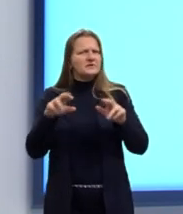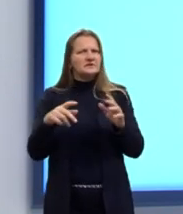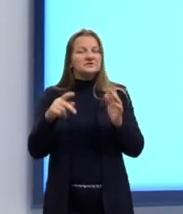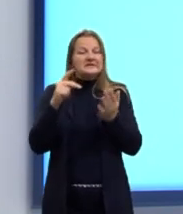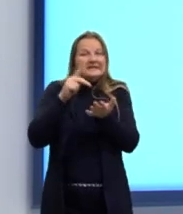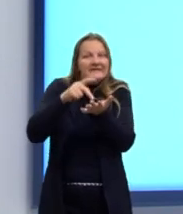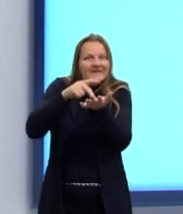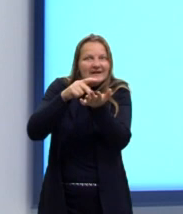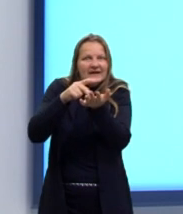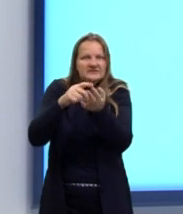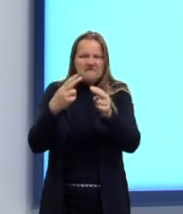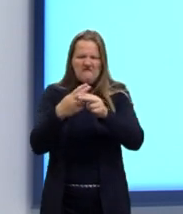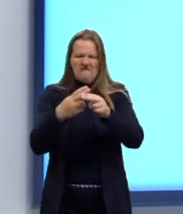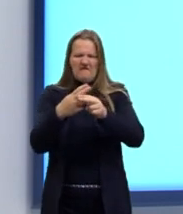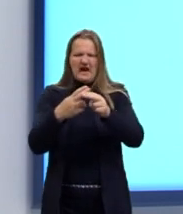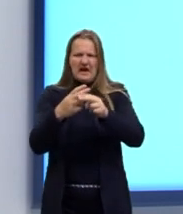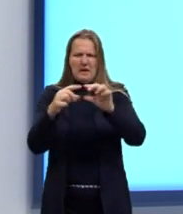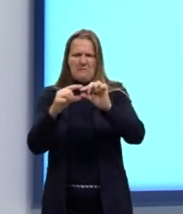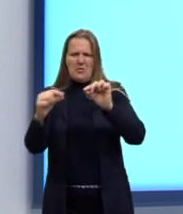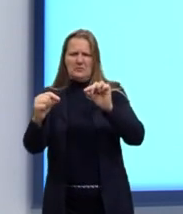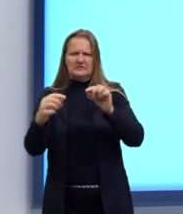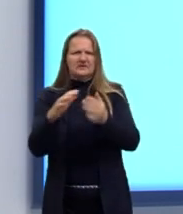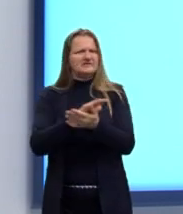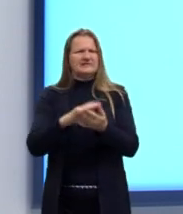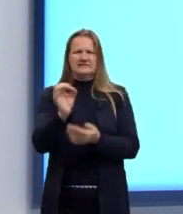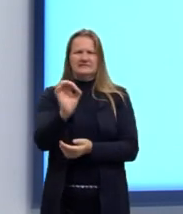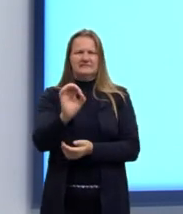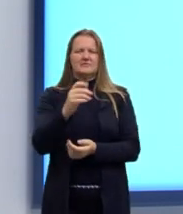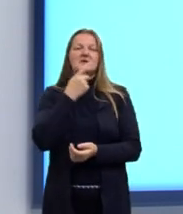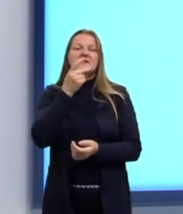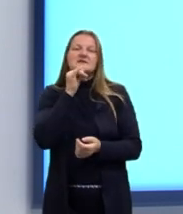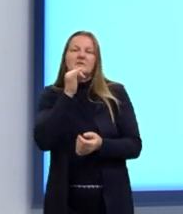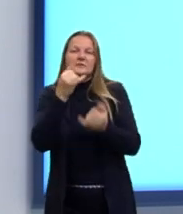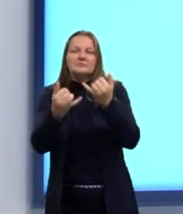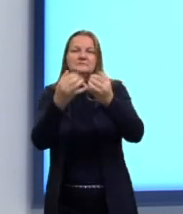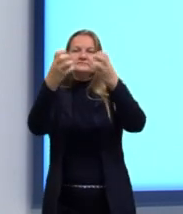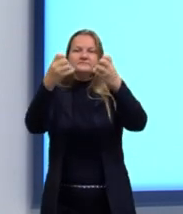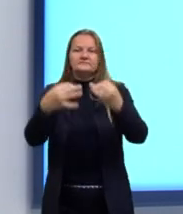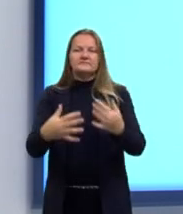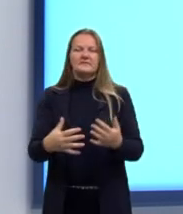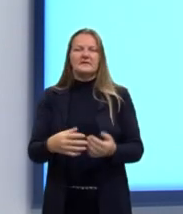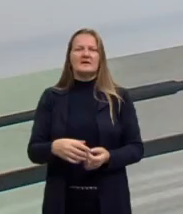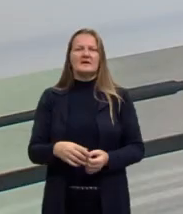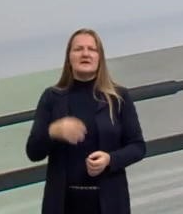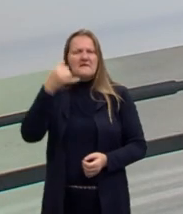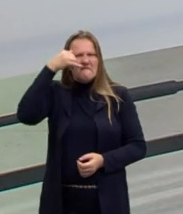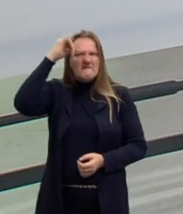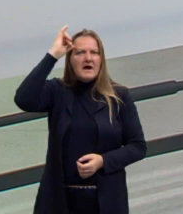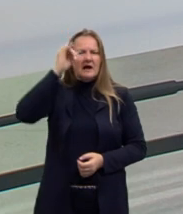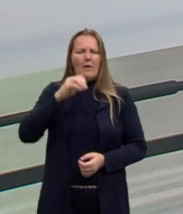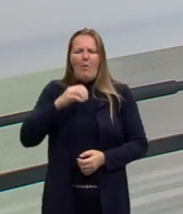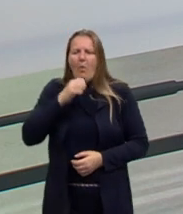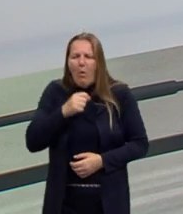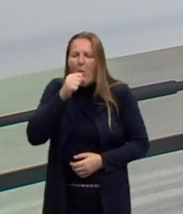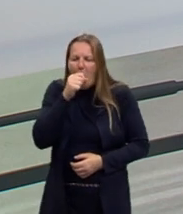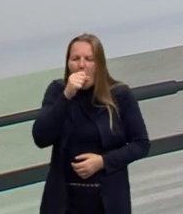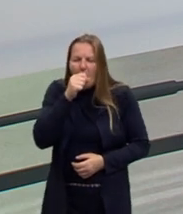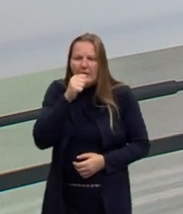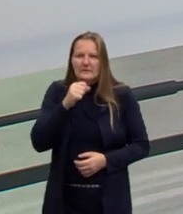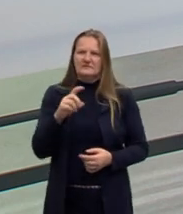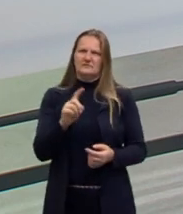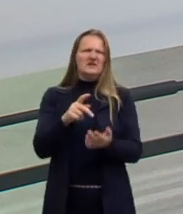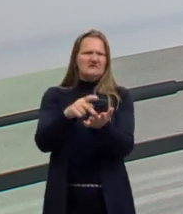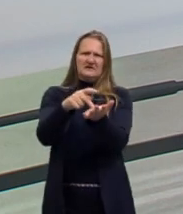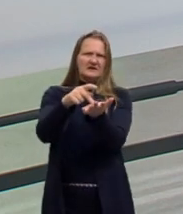significado. Ou seja, quando eu digo nem que a vaca tussa, eu não estou